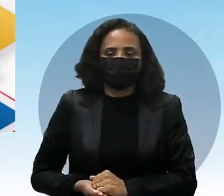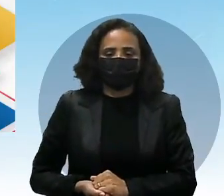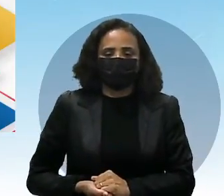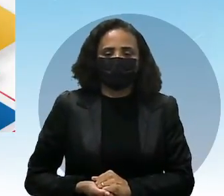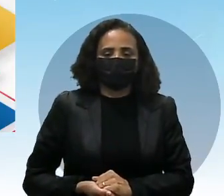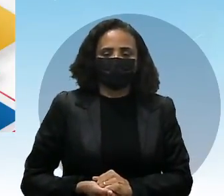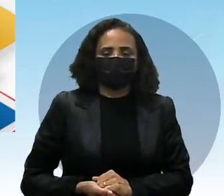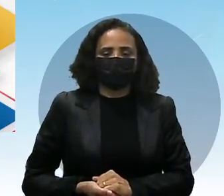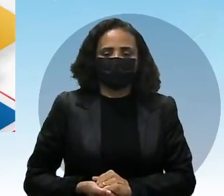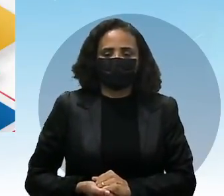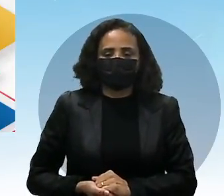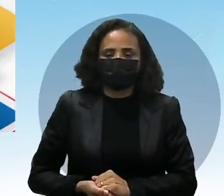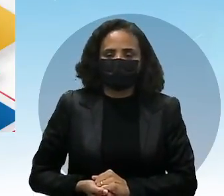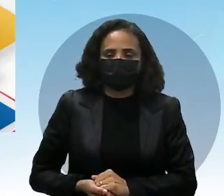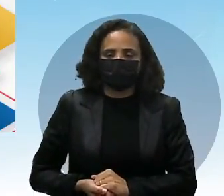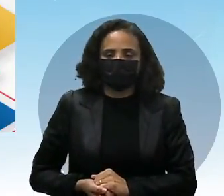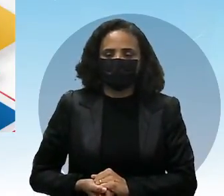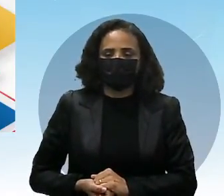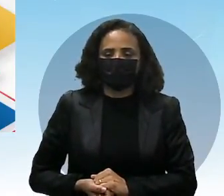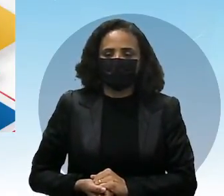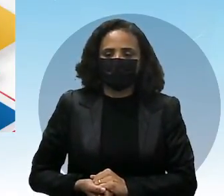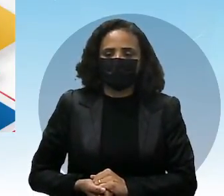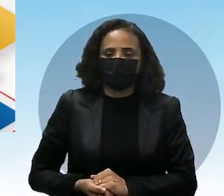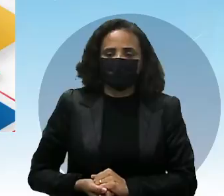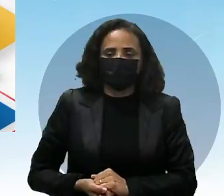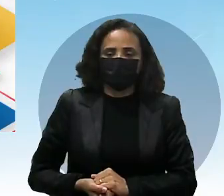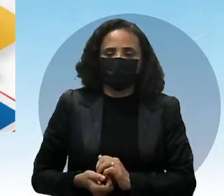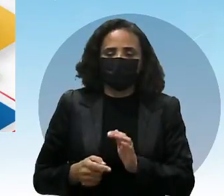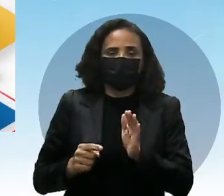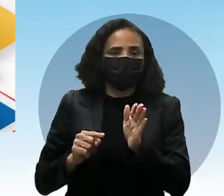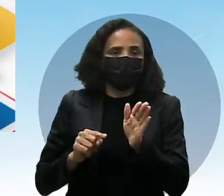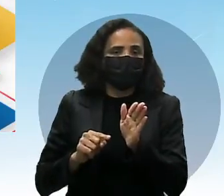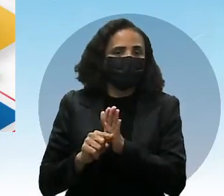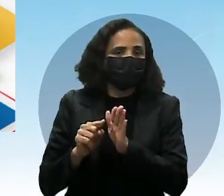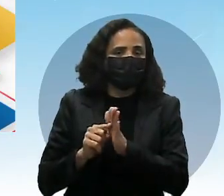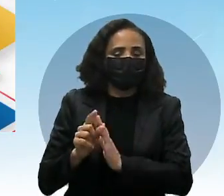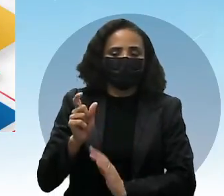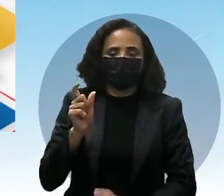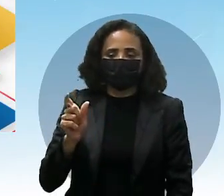Question. Você já vê ali um W8 questions.